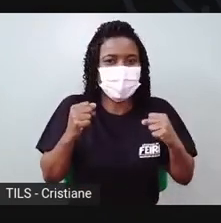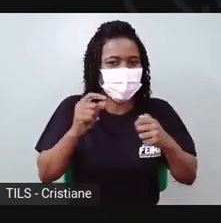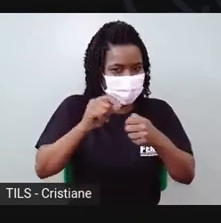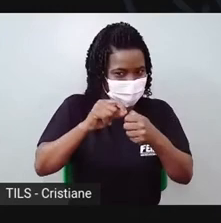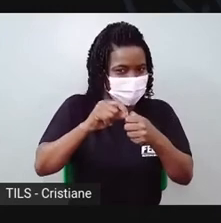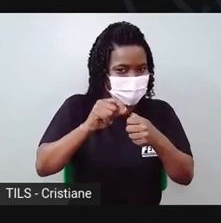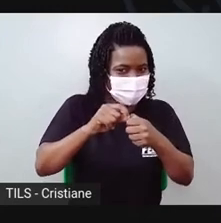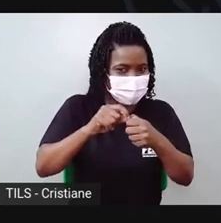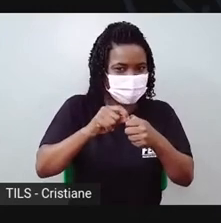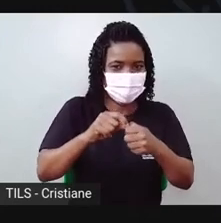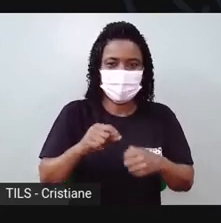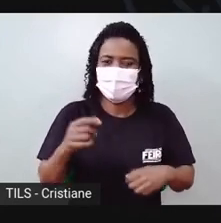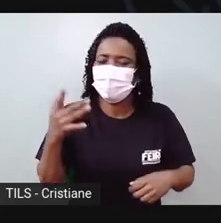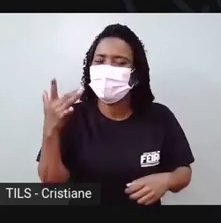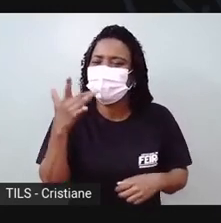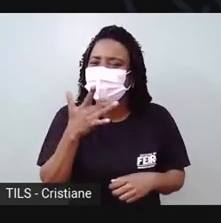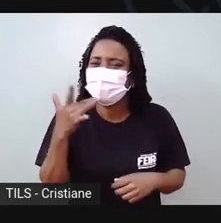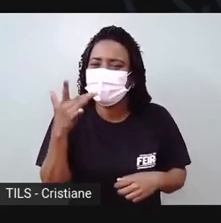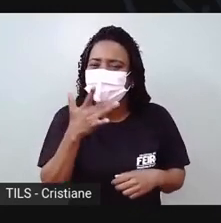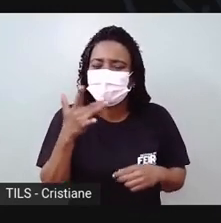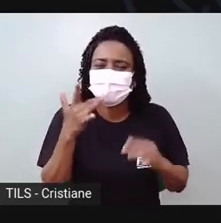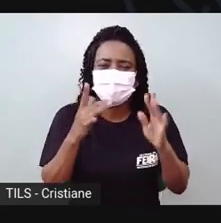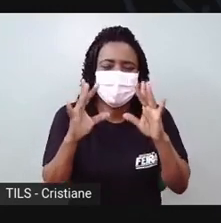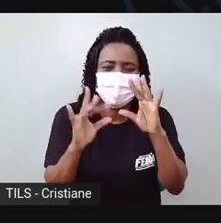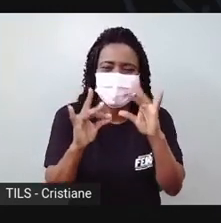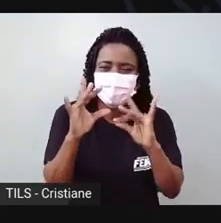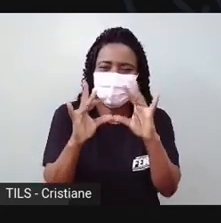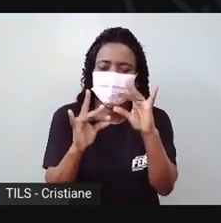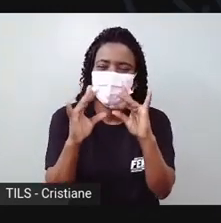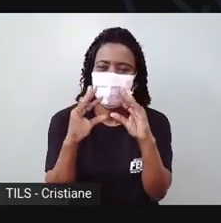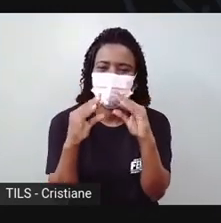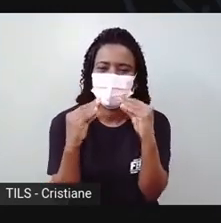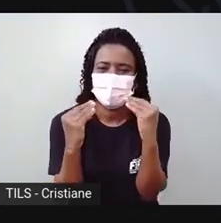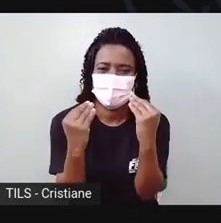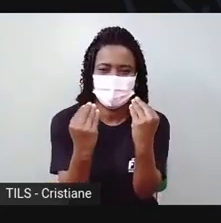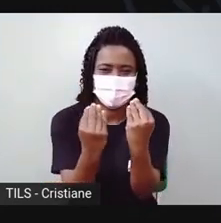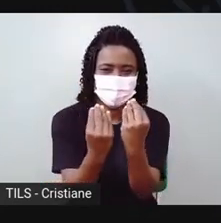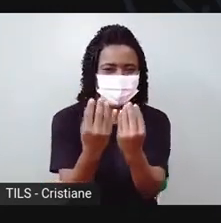Olha que delícia que eu mexer com a gila, né, gente? Adoro.